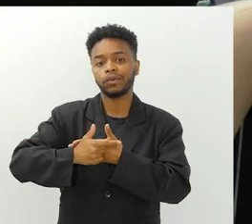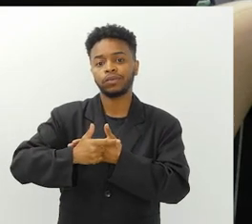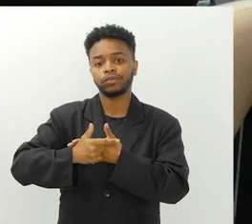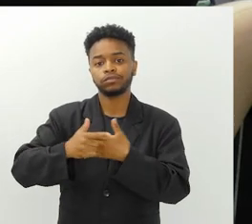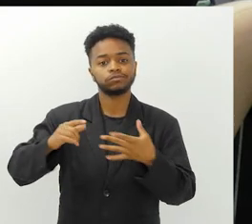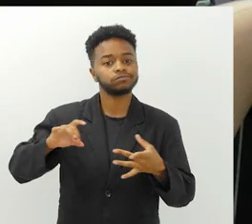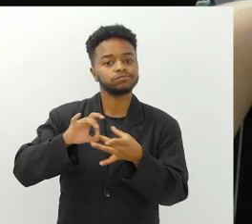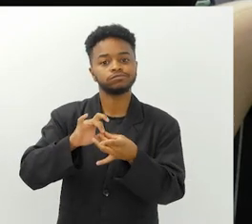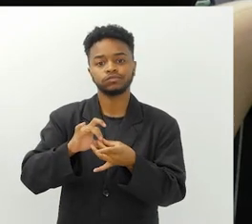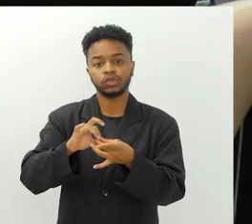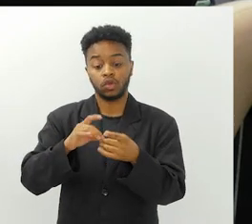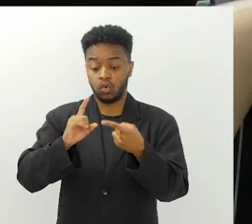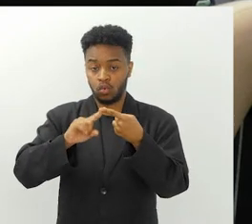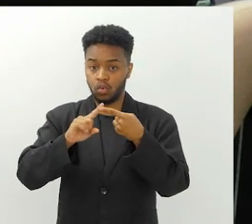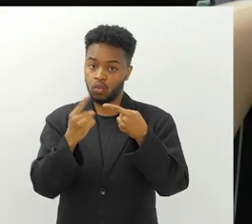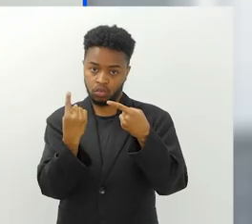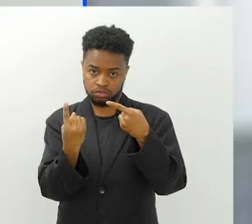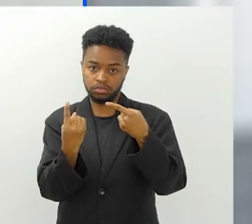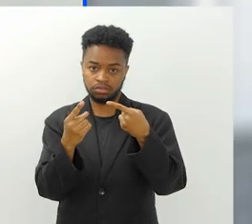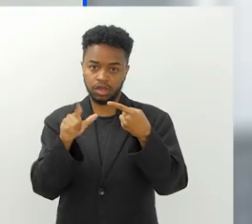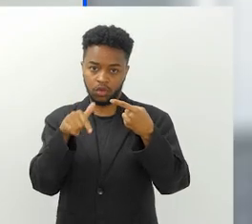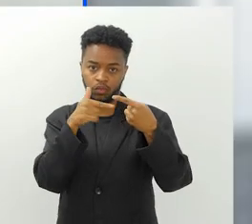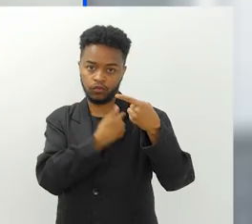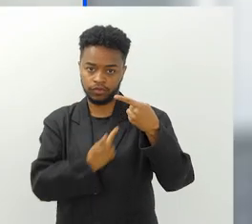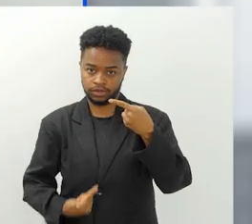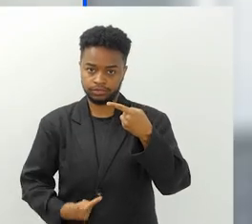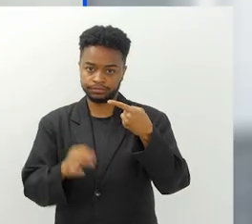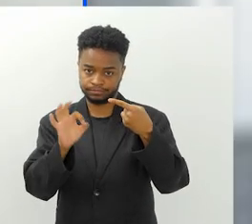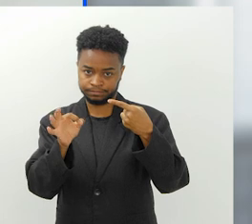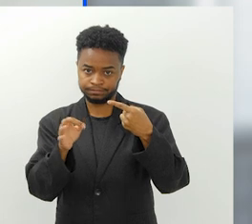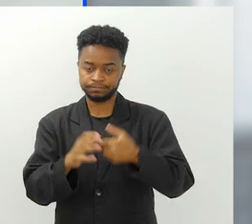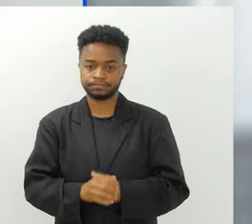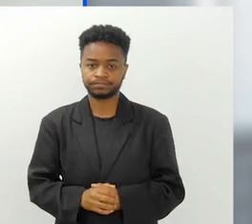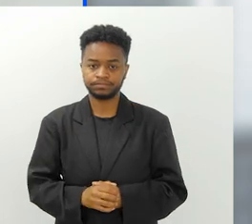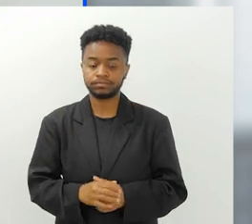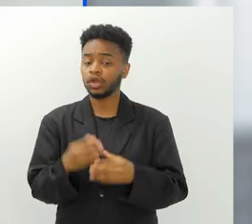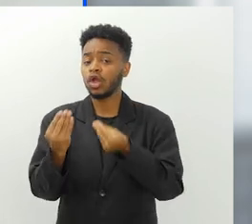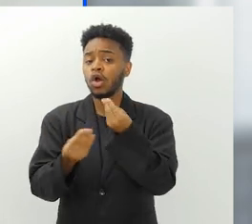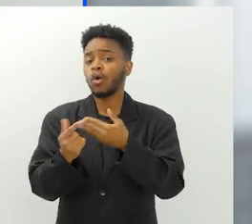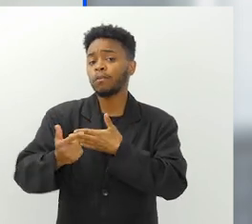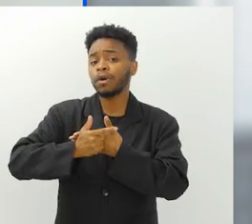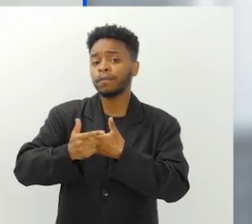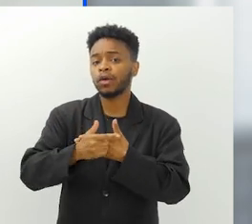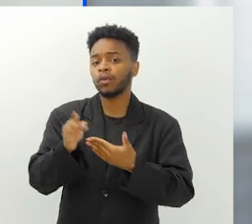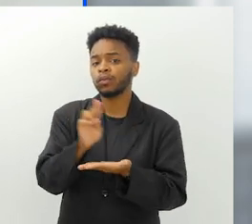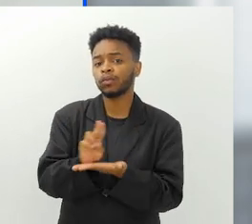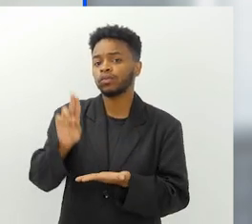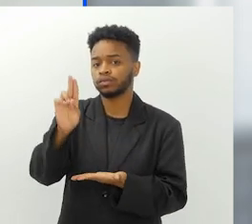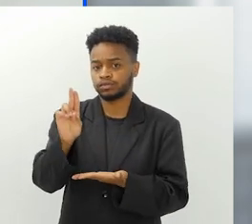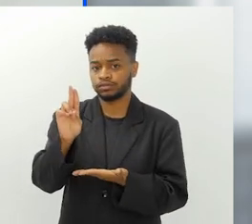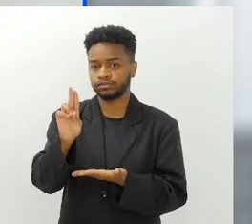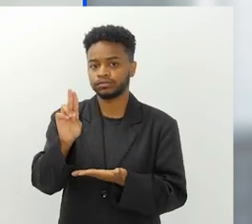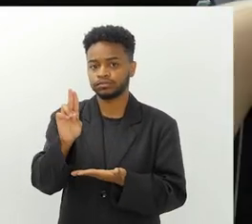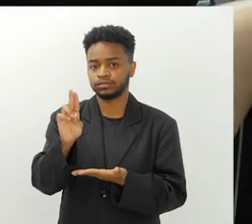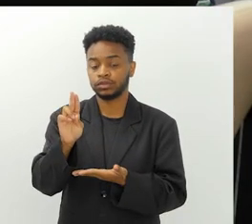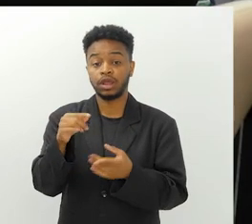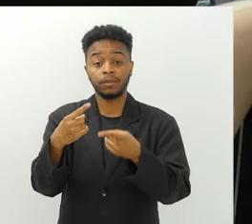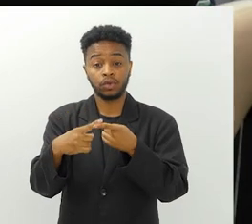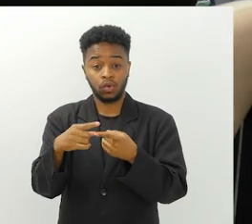papel de uma dessas hélices do governo. O papel da universidade.